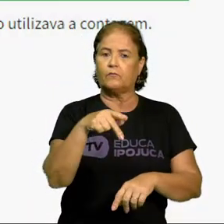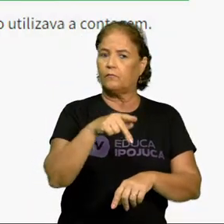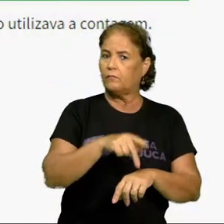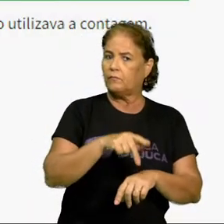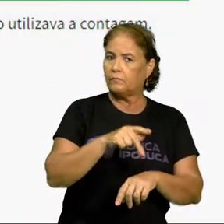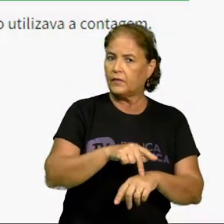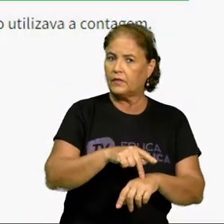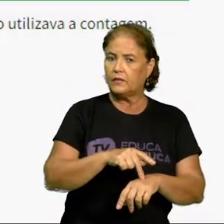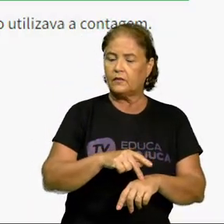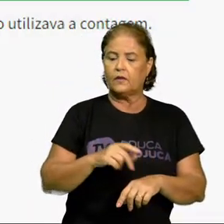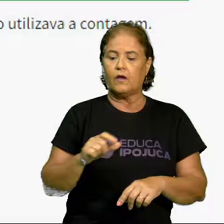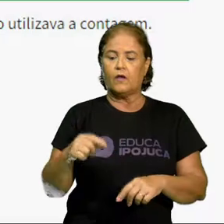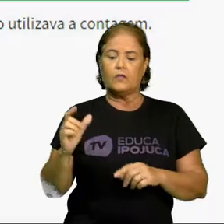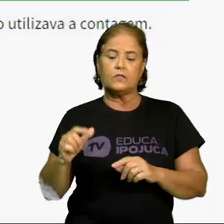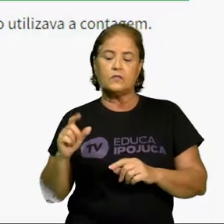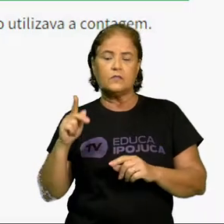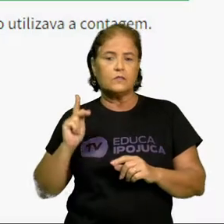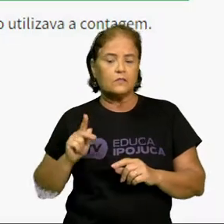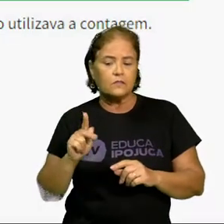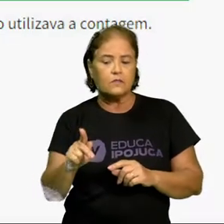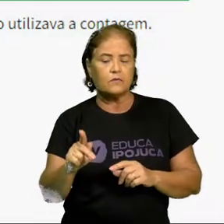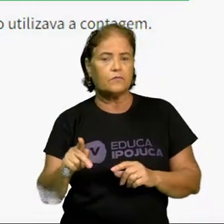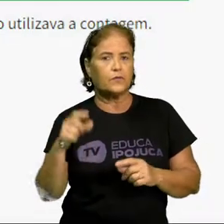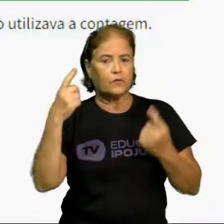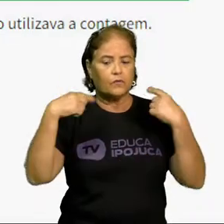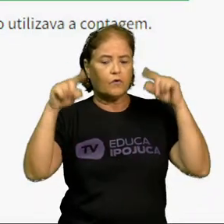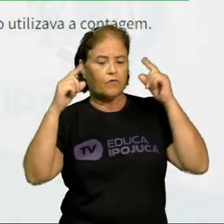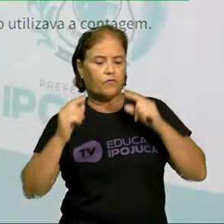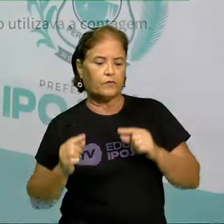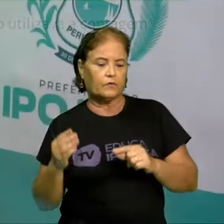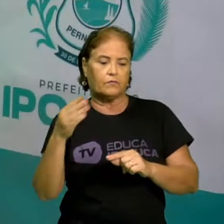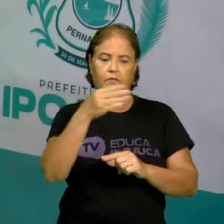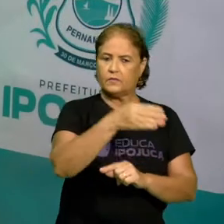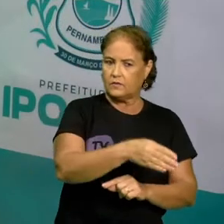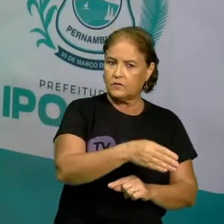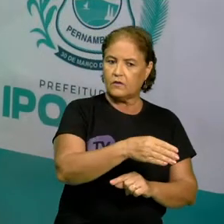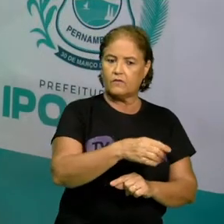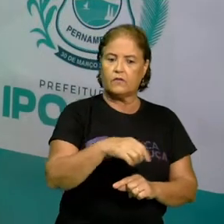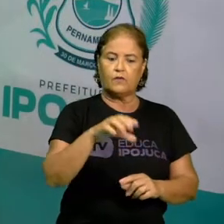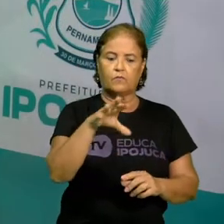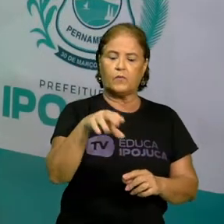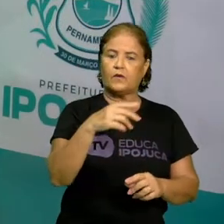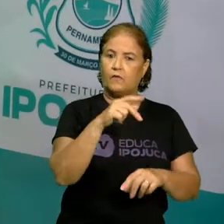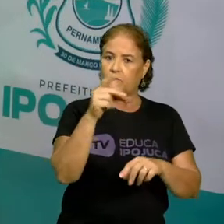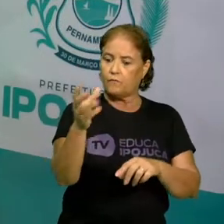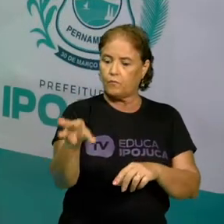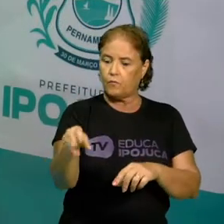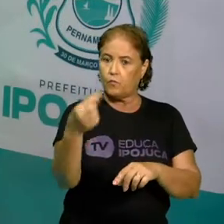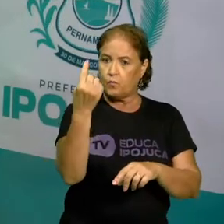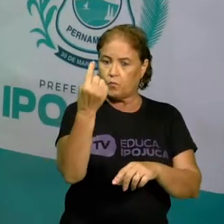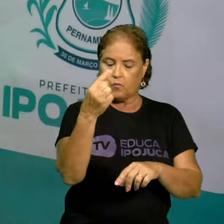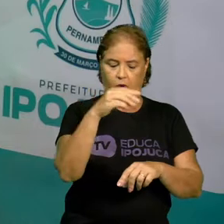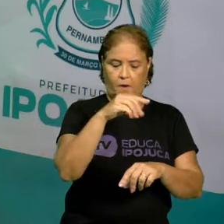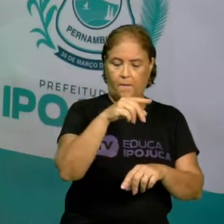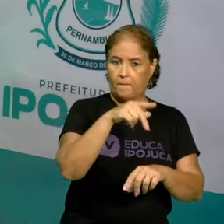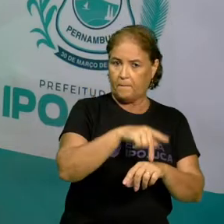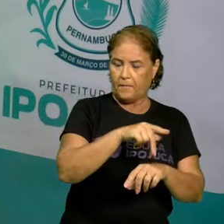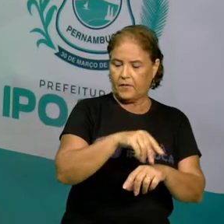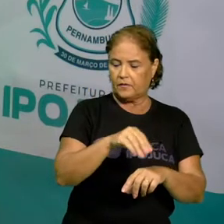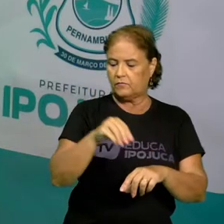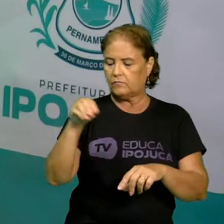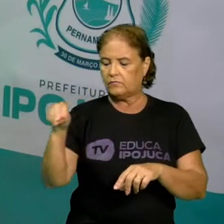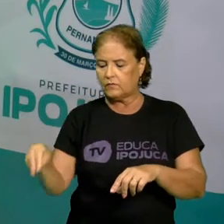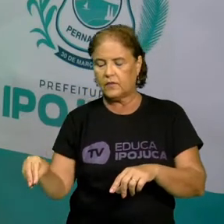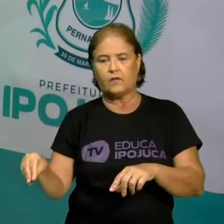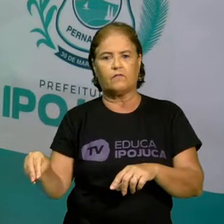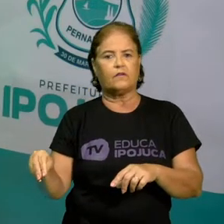passava, ele colocava uma pedra. E assim foi que deu início aos números naturais.